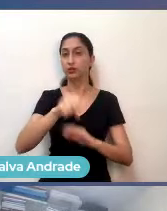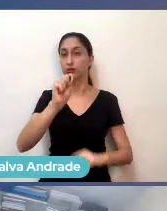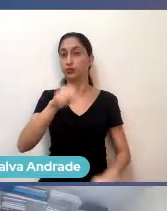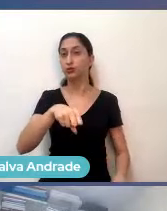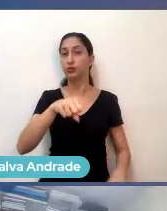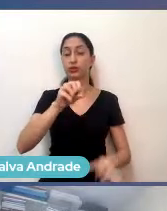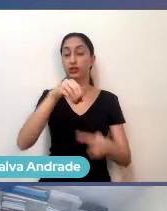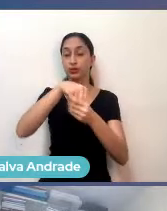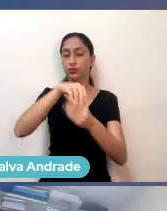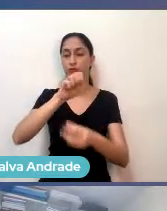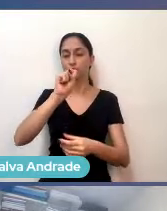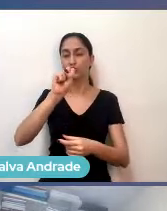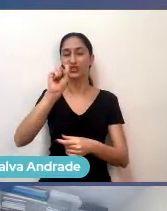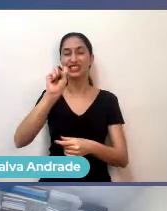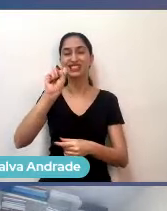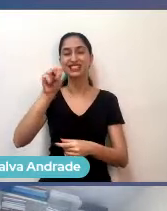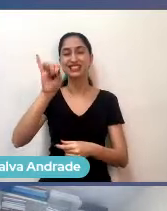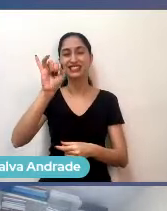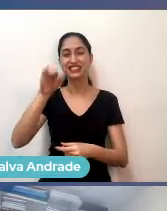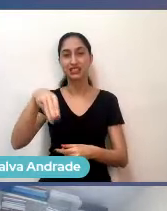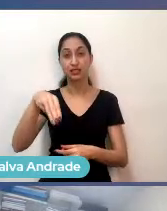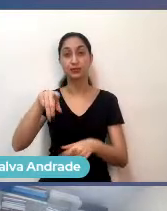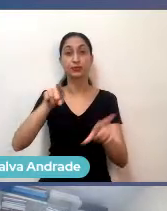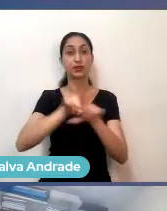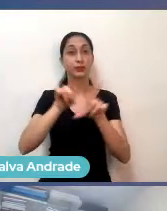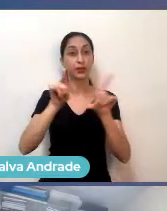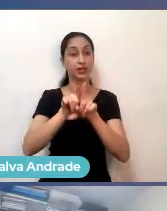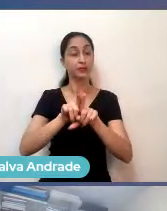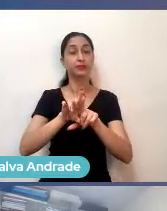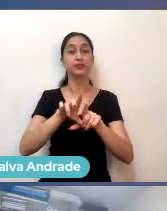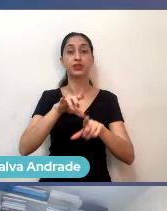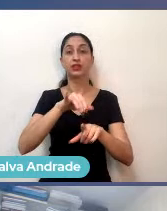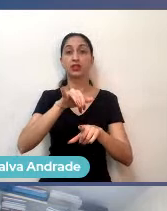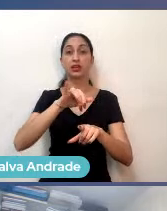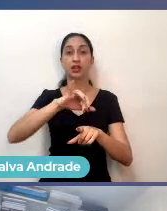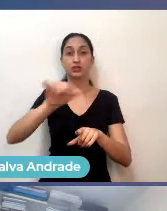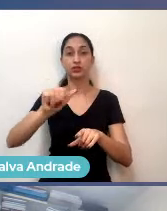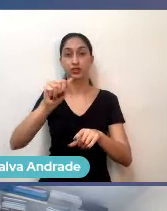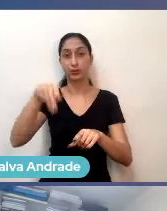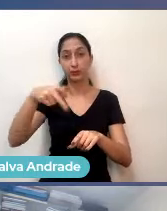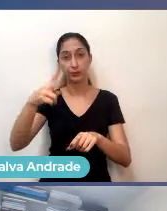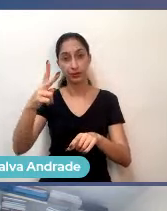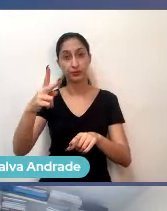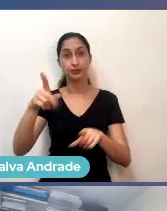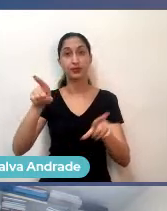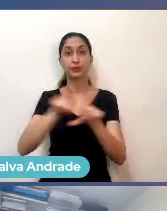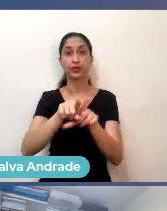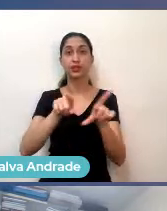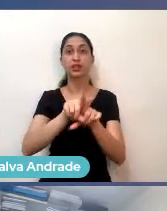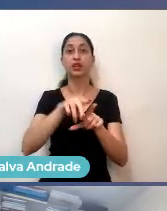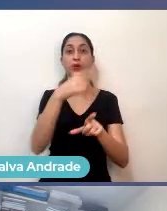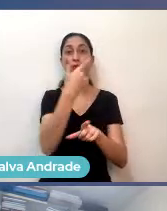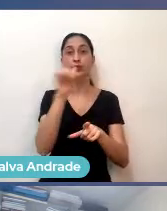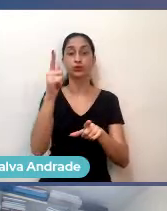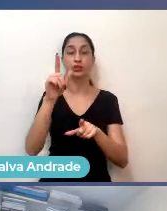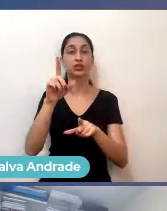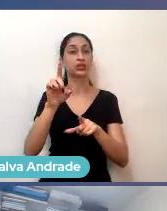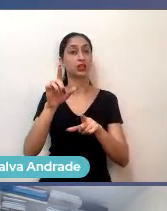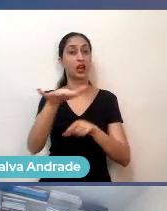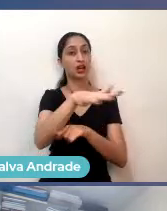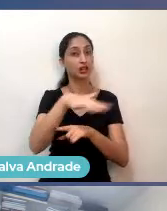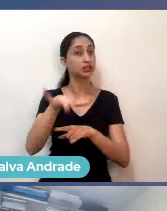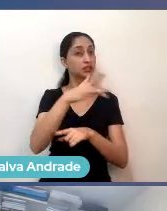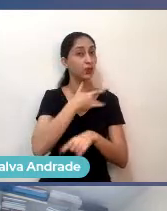SIM, na Jump, que fica ali no Porto Digital, a Foz já é só na Vertical de Saúde, e as